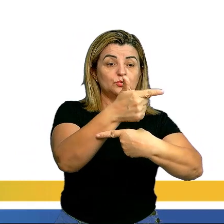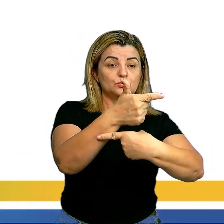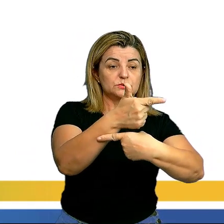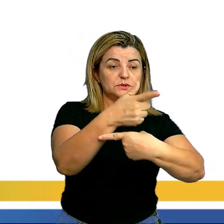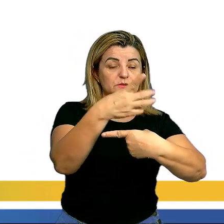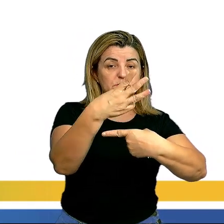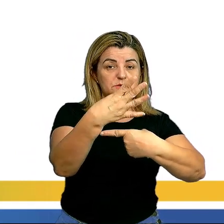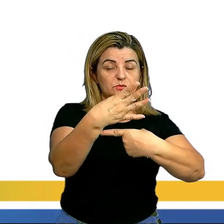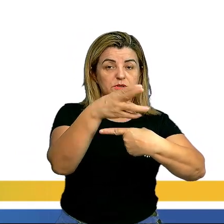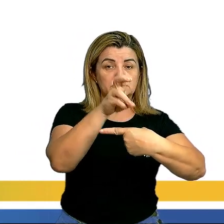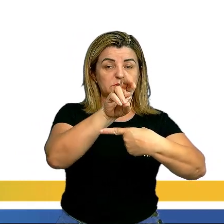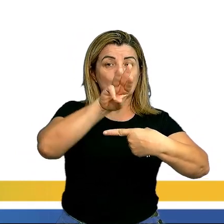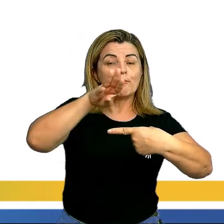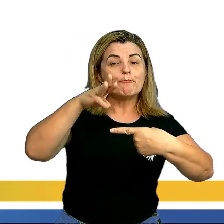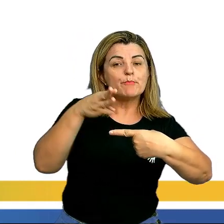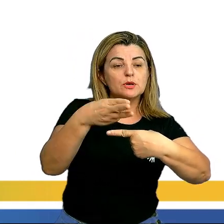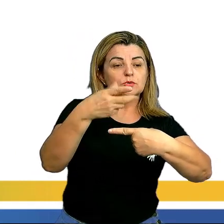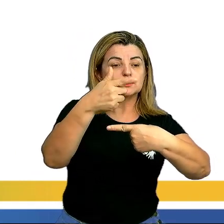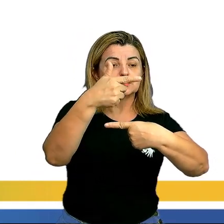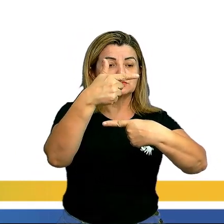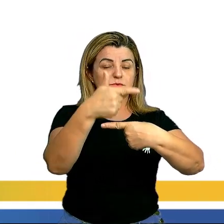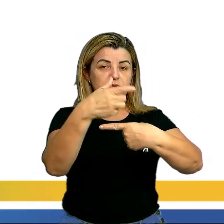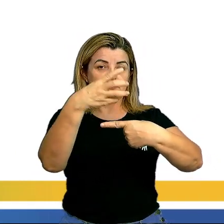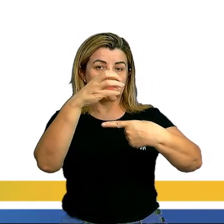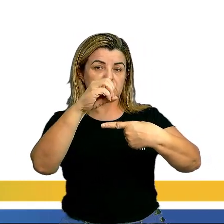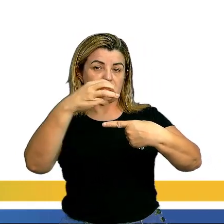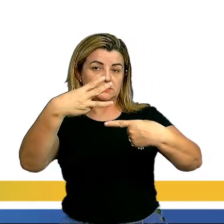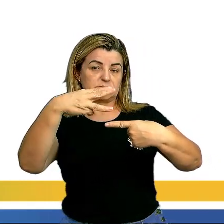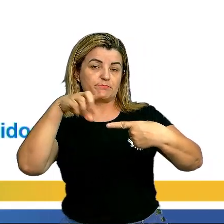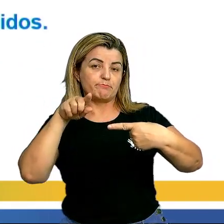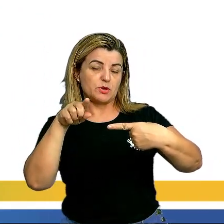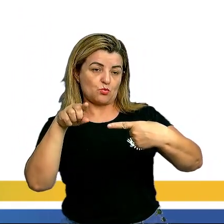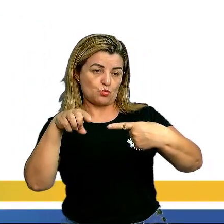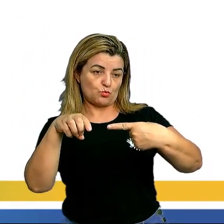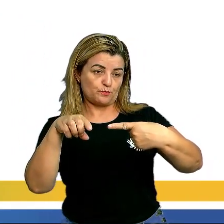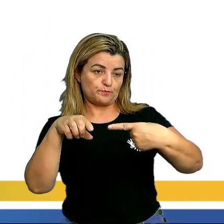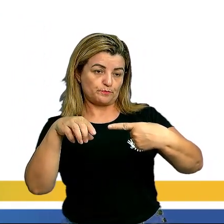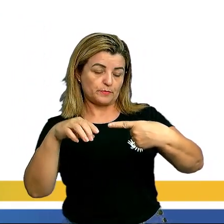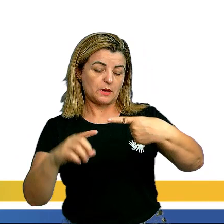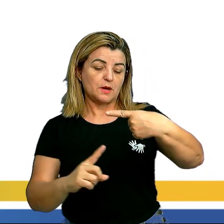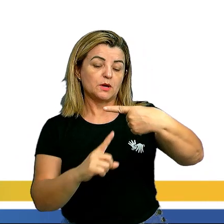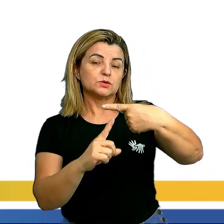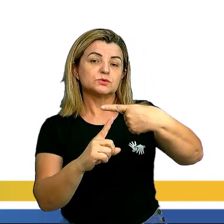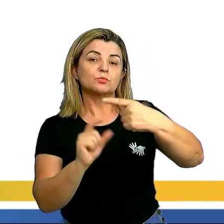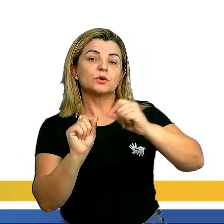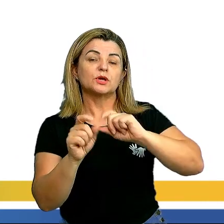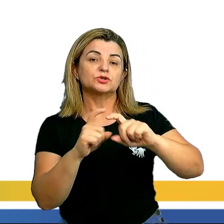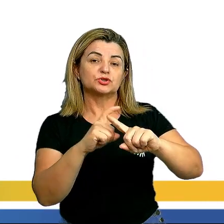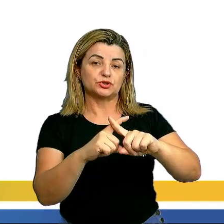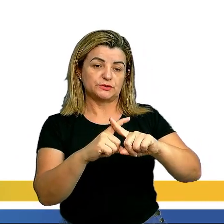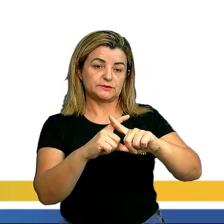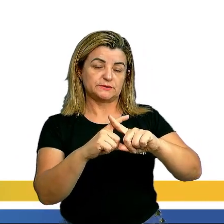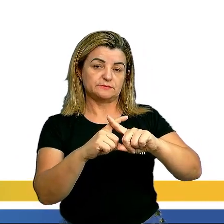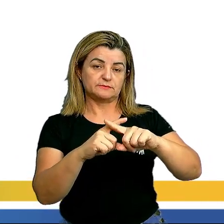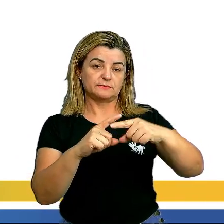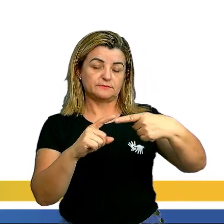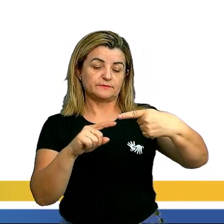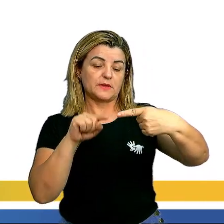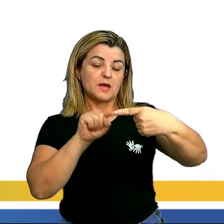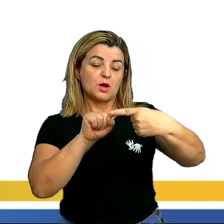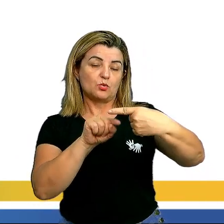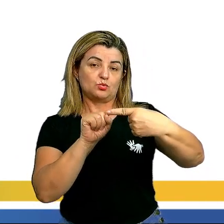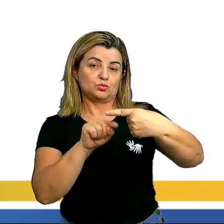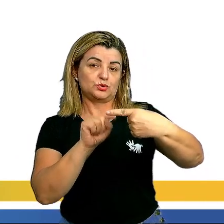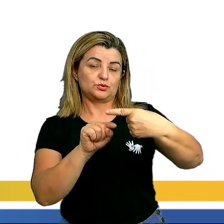245.203.000 sobre X, tá? Em que o